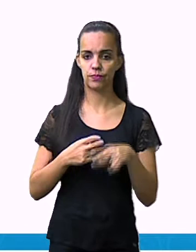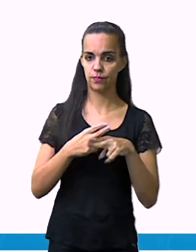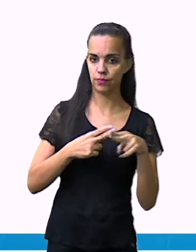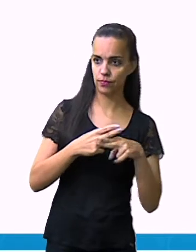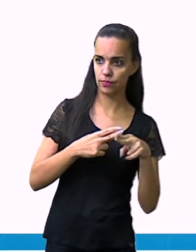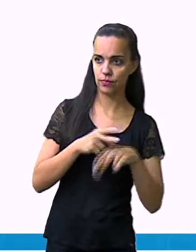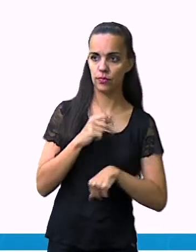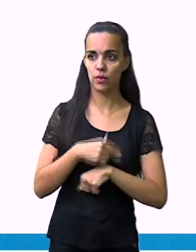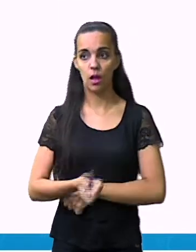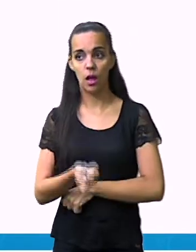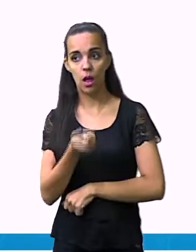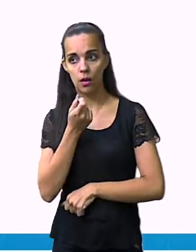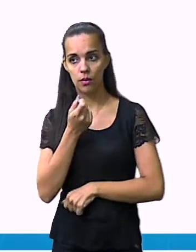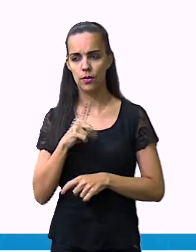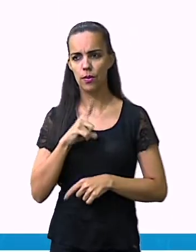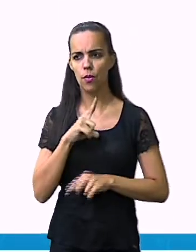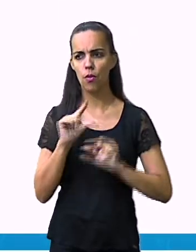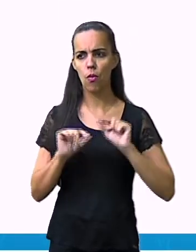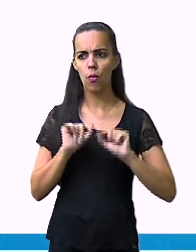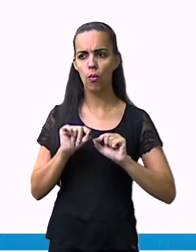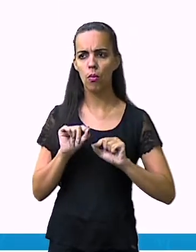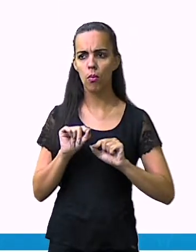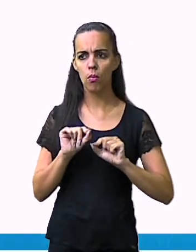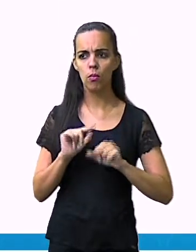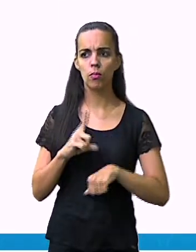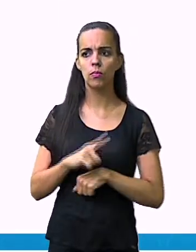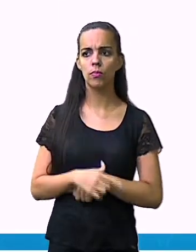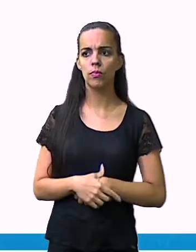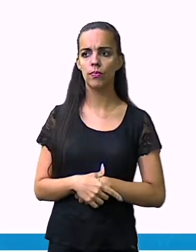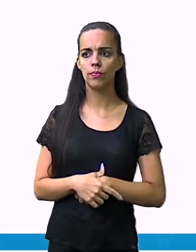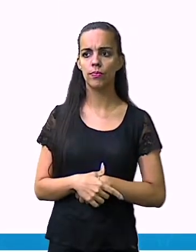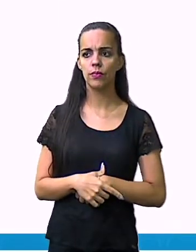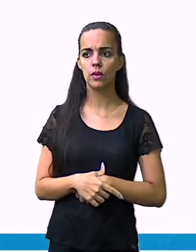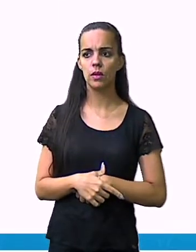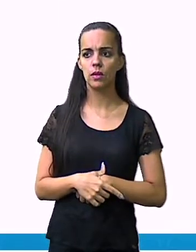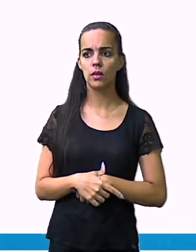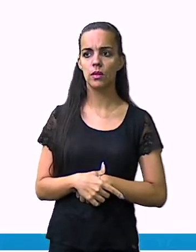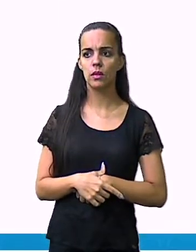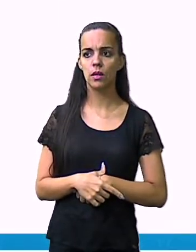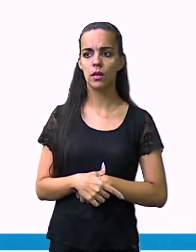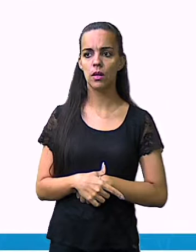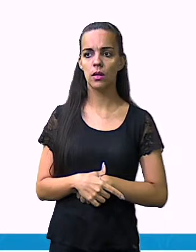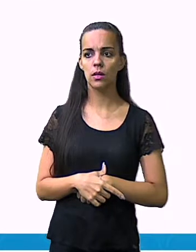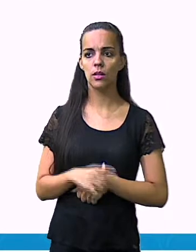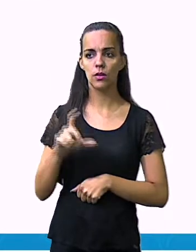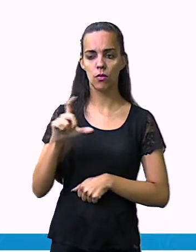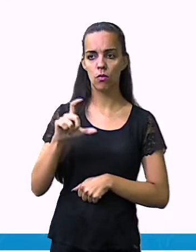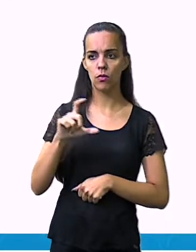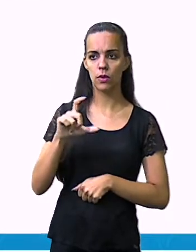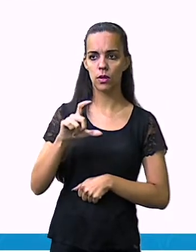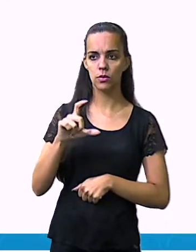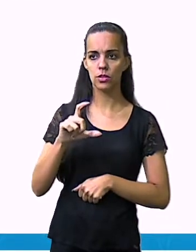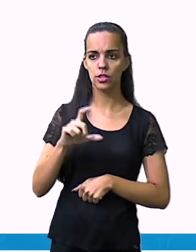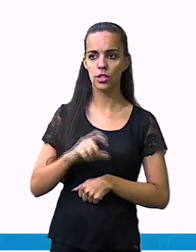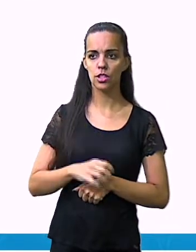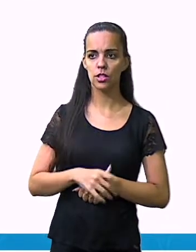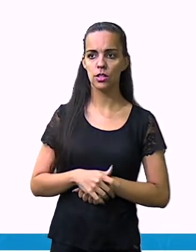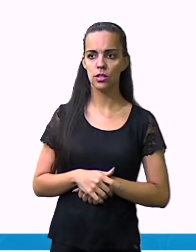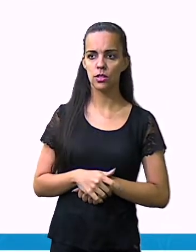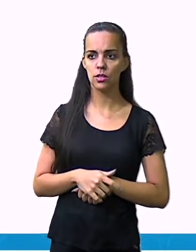faca, aqui um vidro, no caso,